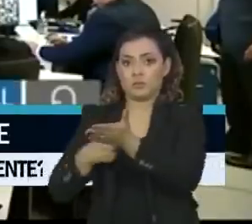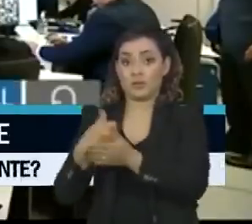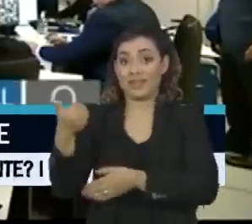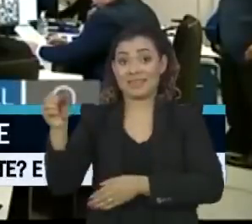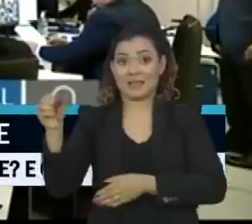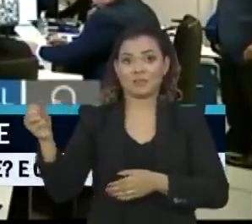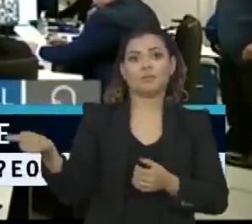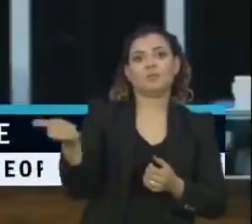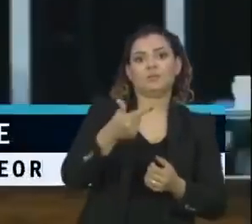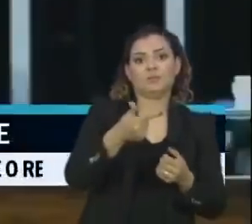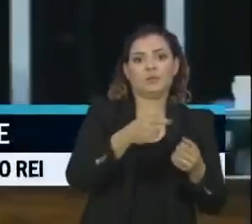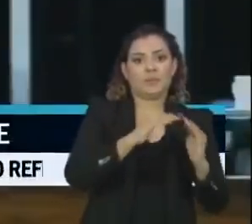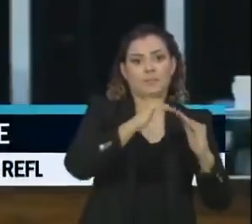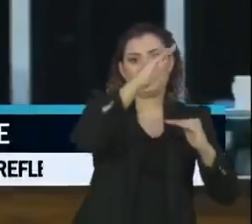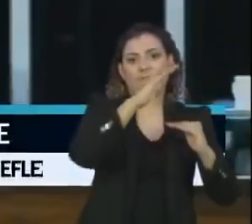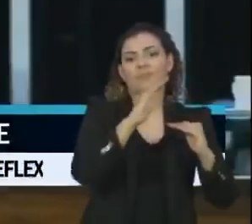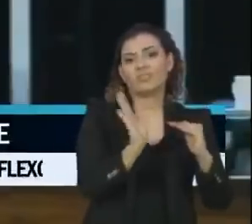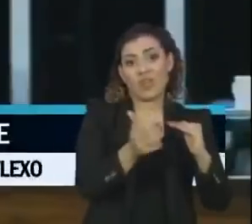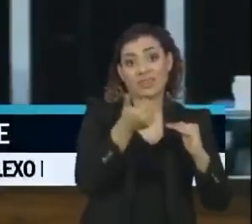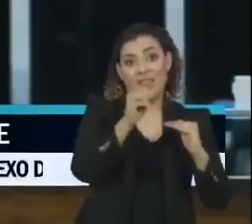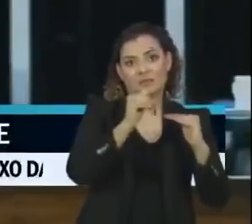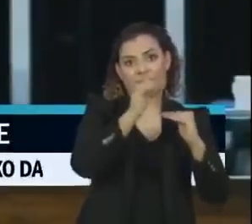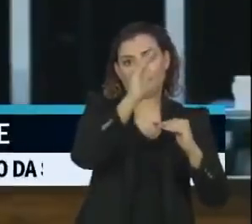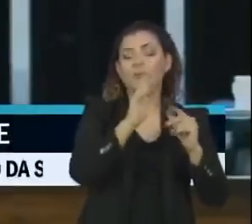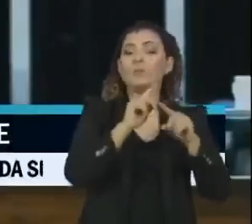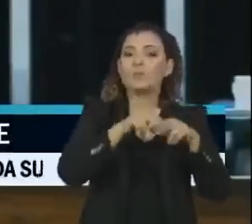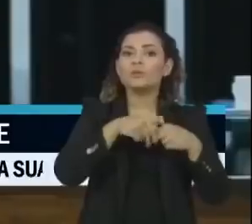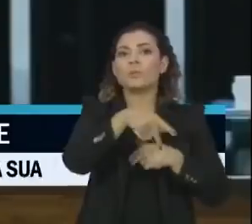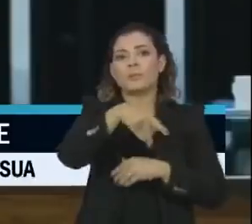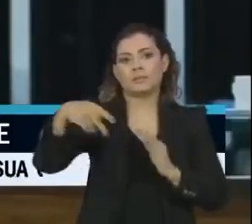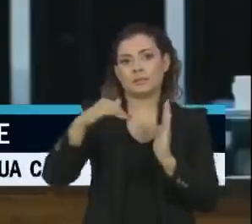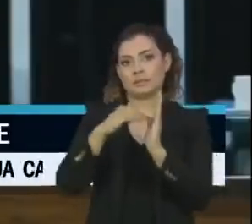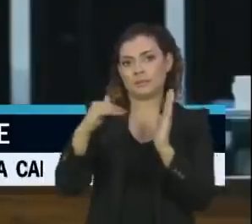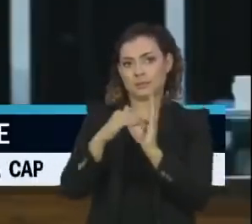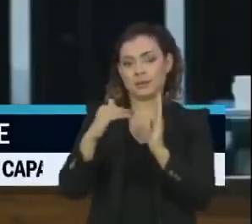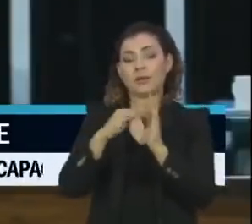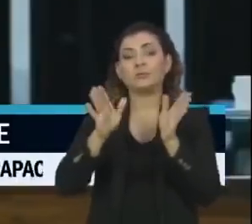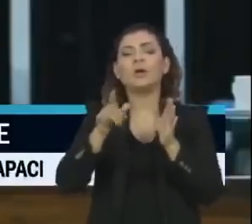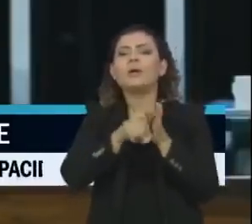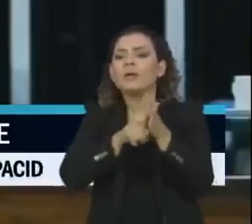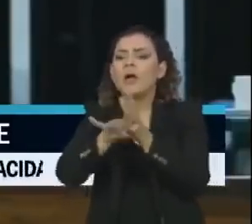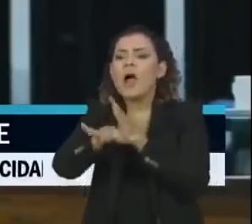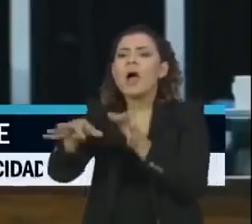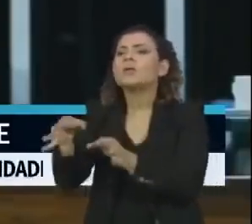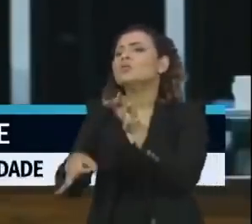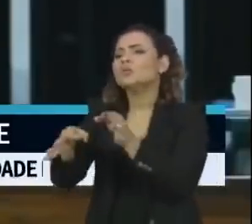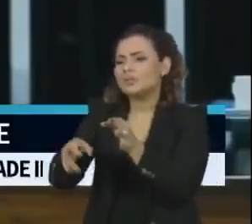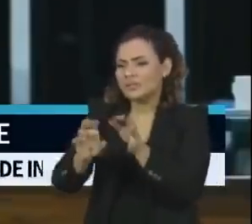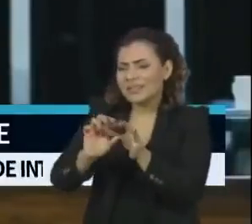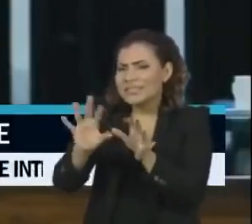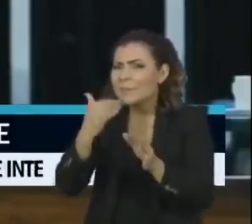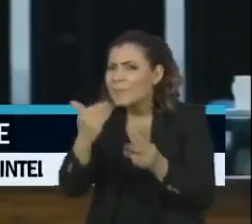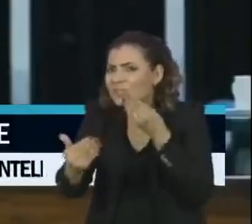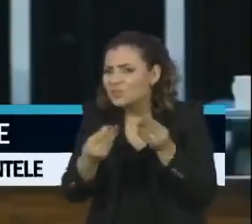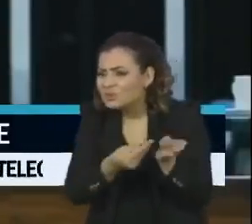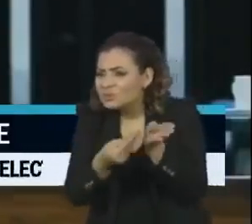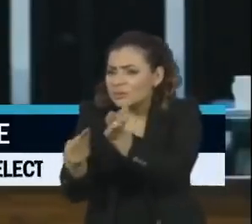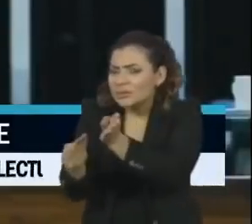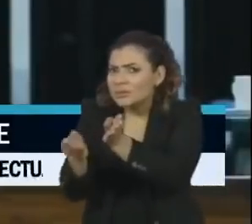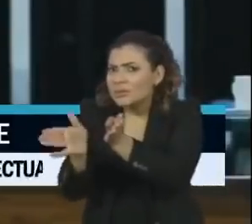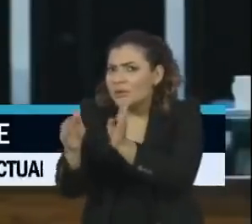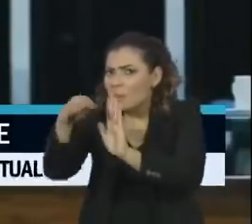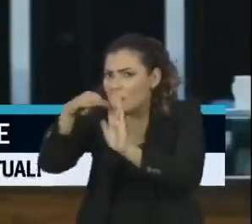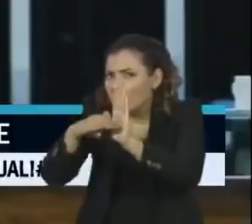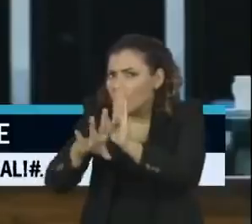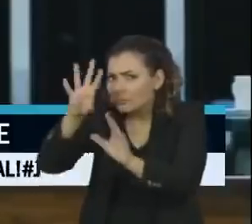mais do que o mínimo necessário. Agora, o presidente do Senado avalia com o departamento jurídico se a solicitação respeita outros requisitos do